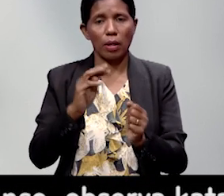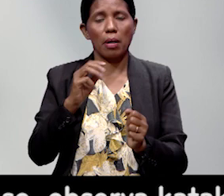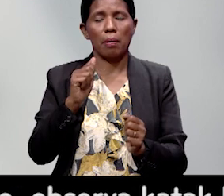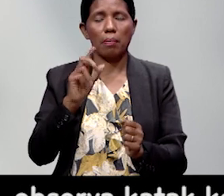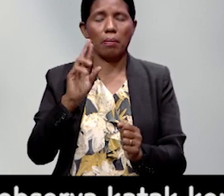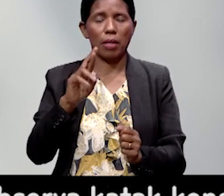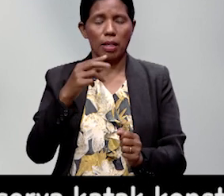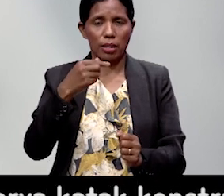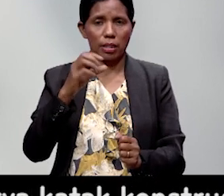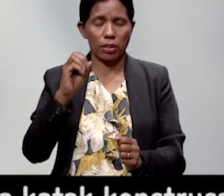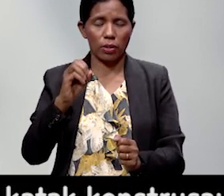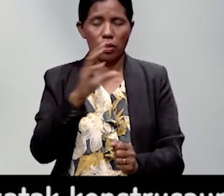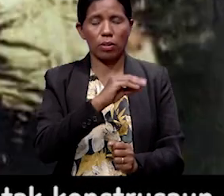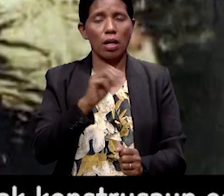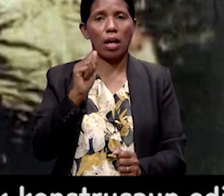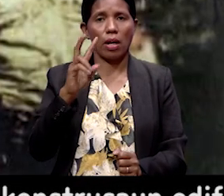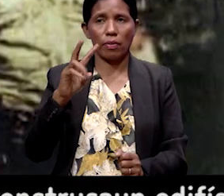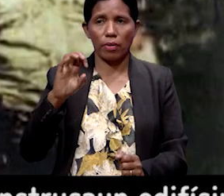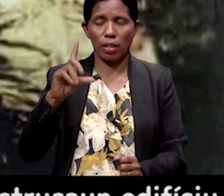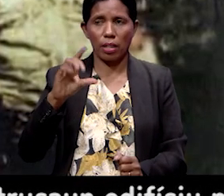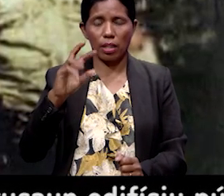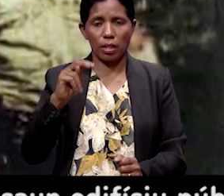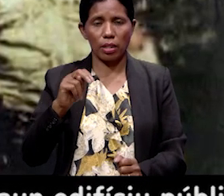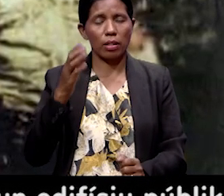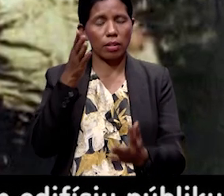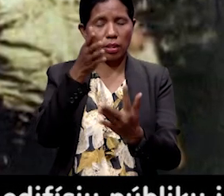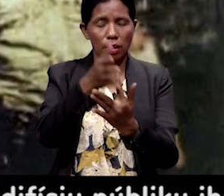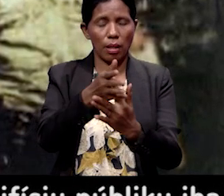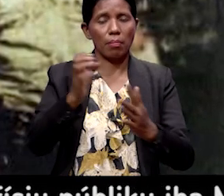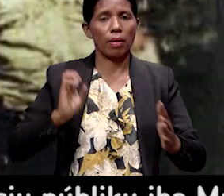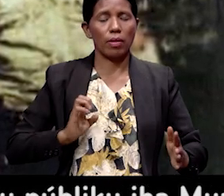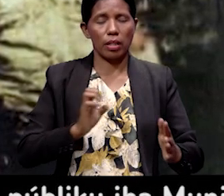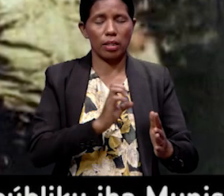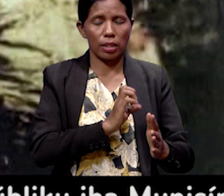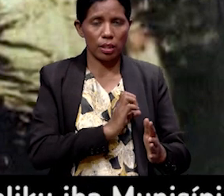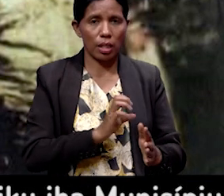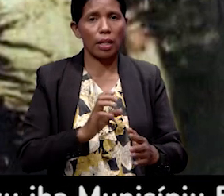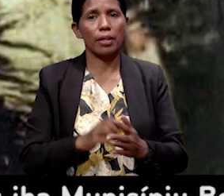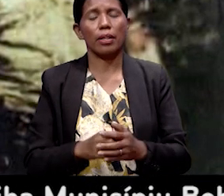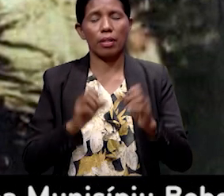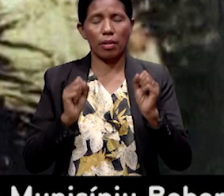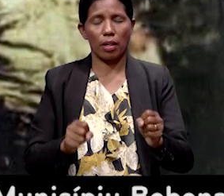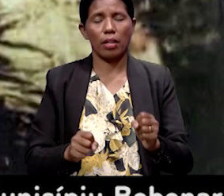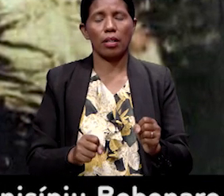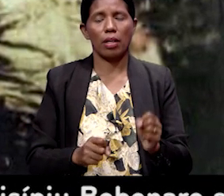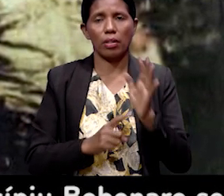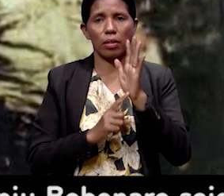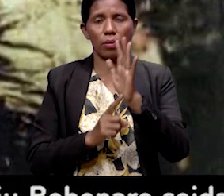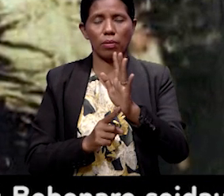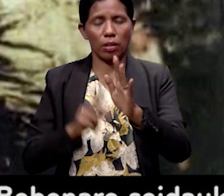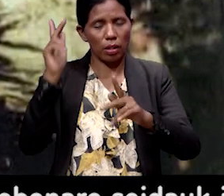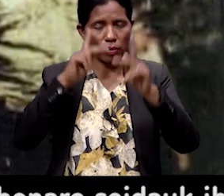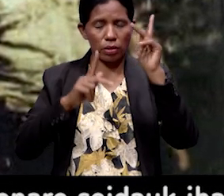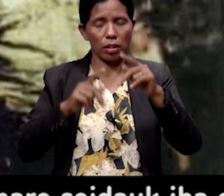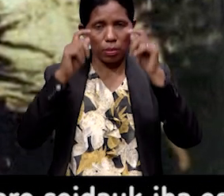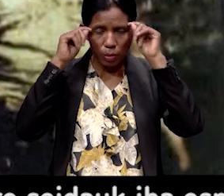João Reis no Avelino Collo, tam a Embaixada Vaticano o objetivo a tu internacionaliza causa timor-leste ninian.